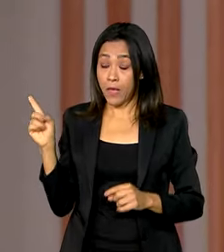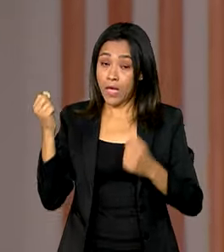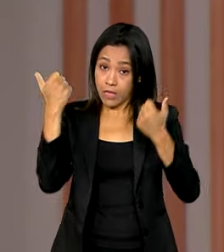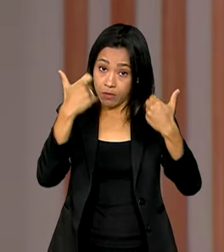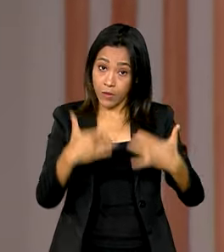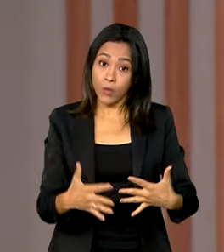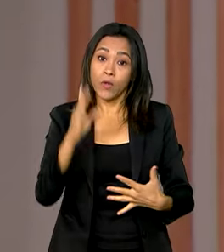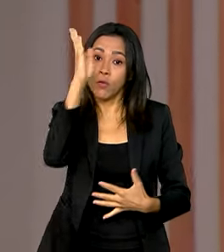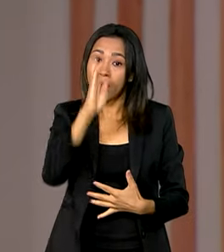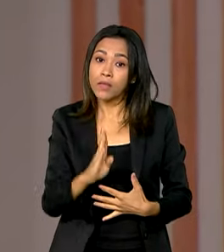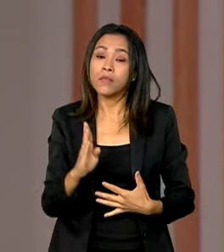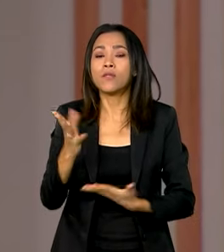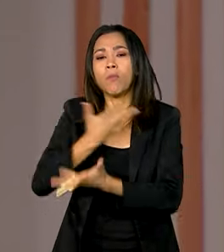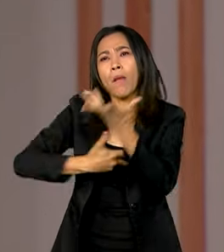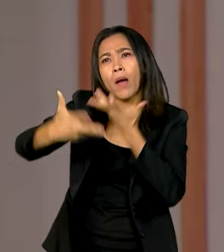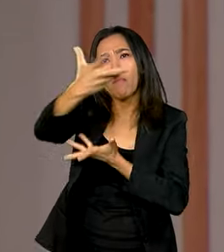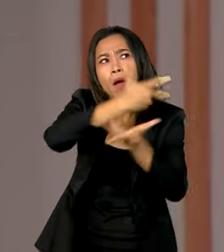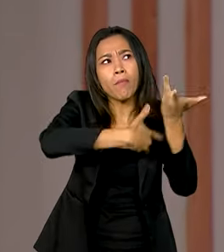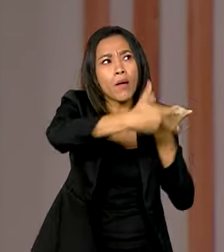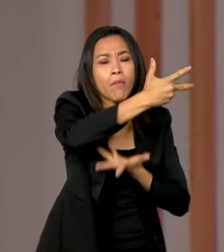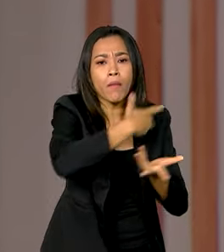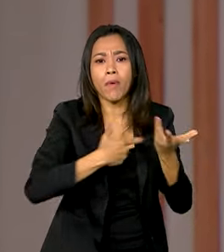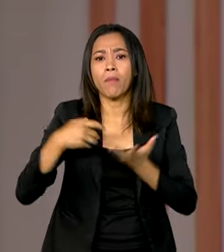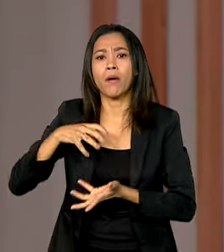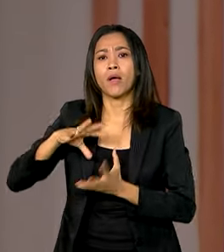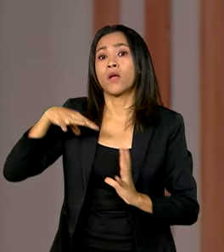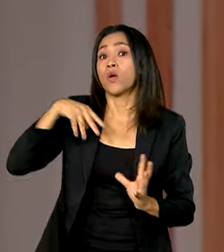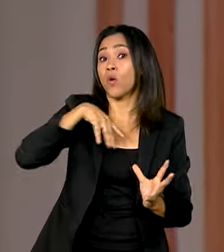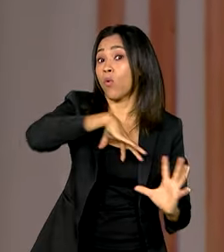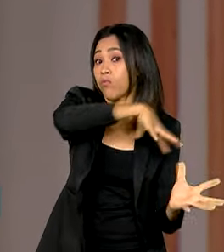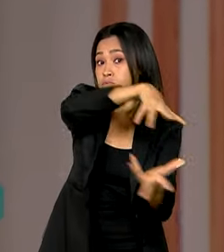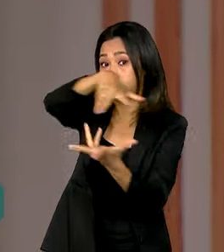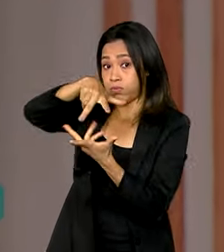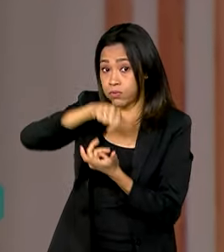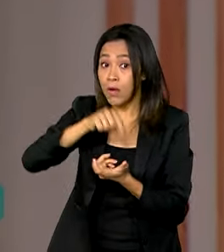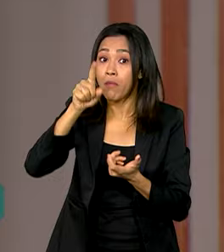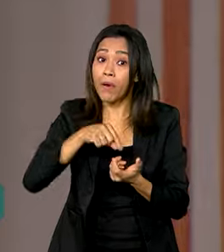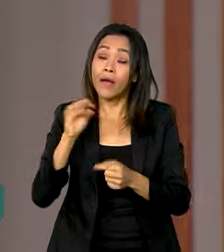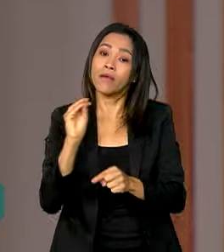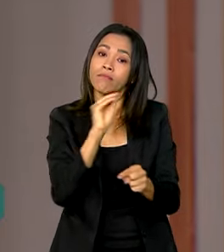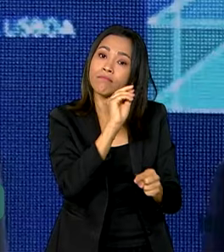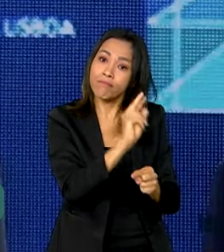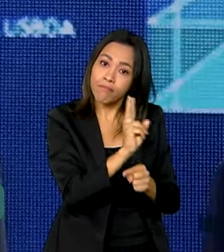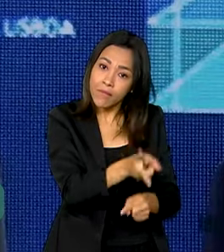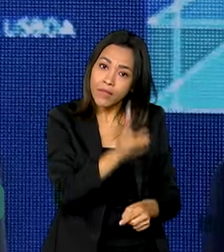internacional para criar mecanismos de financiamento da floresta em pé.